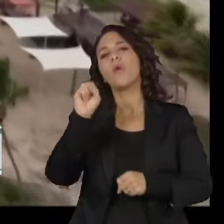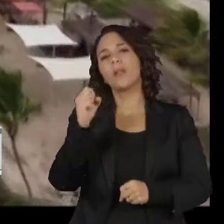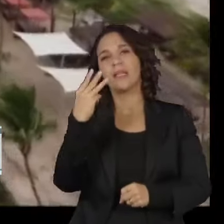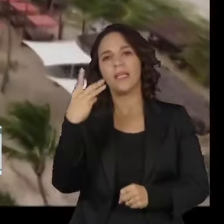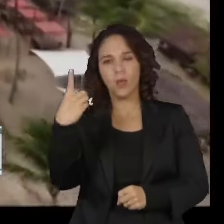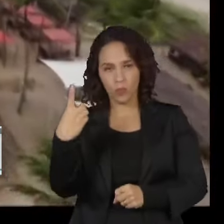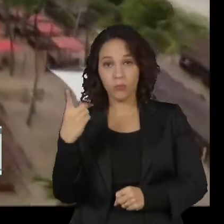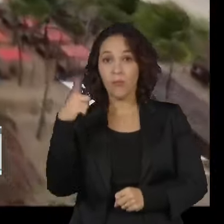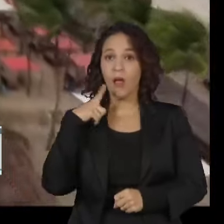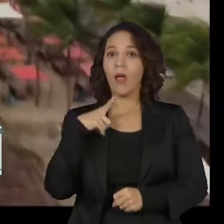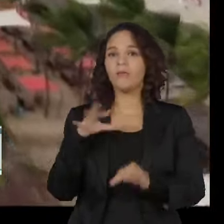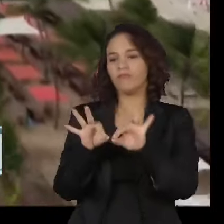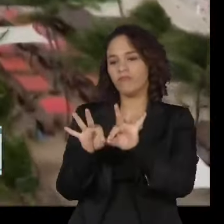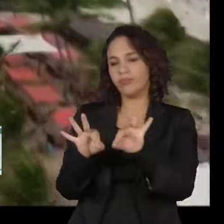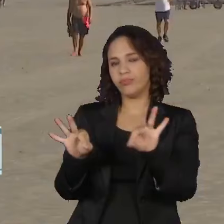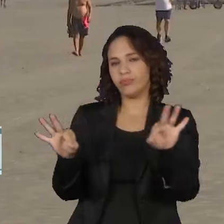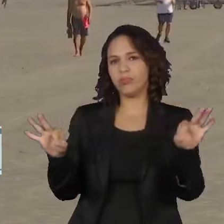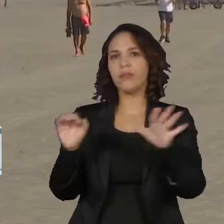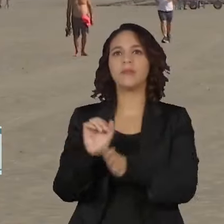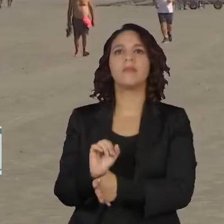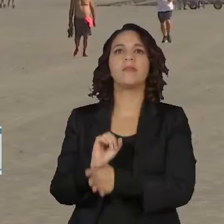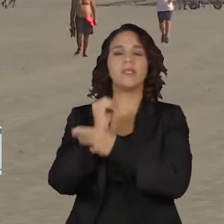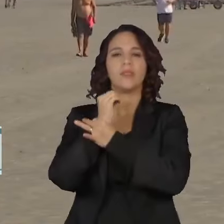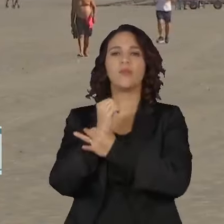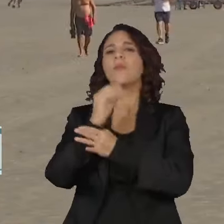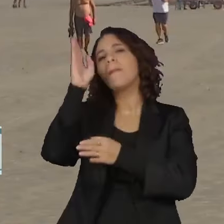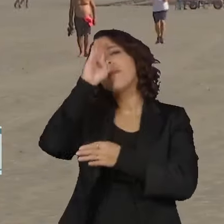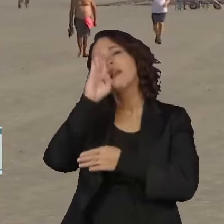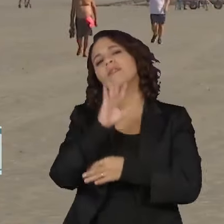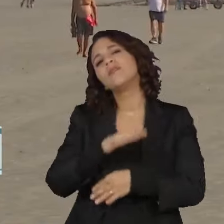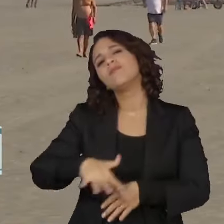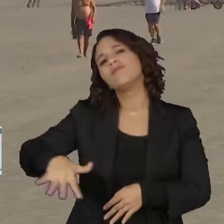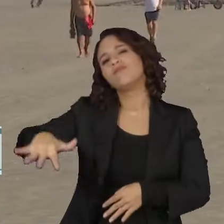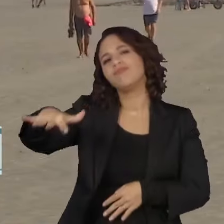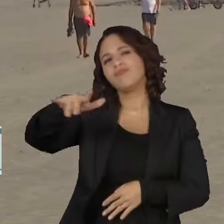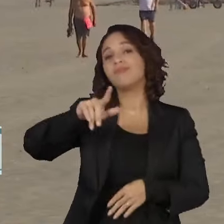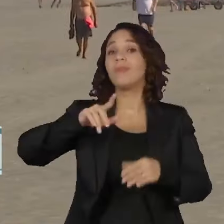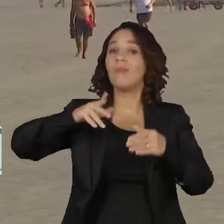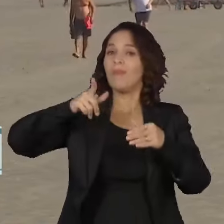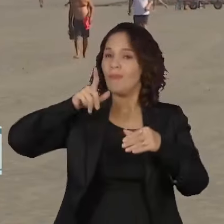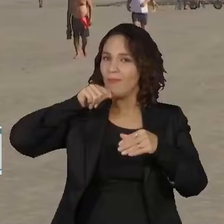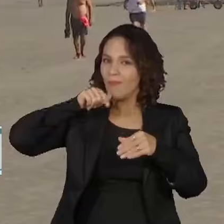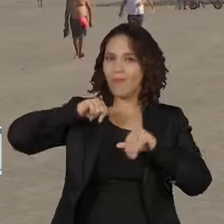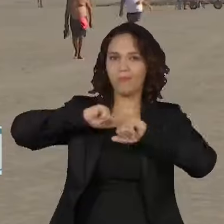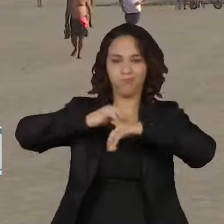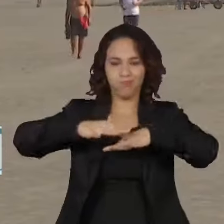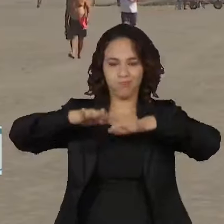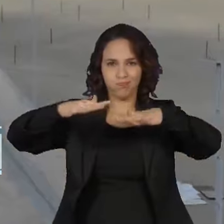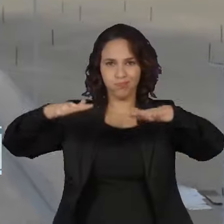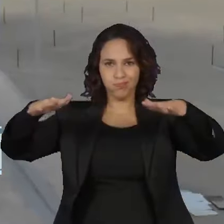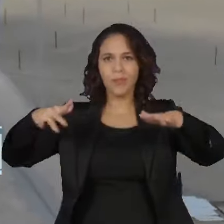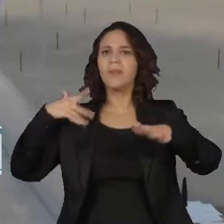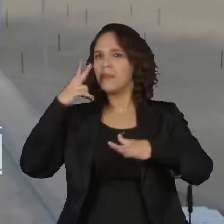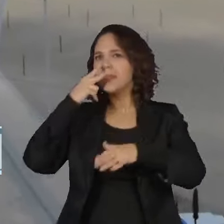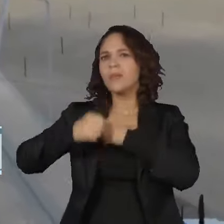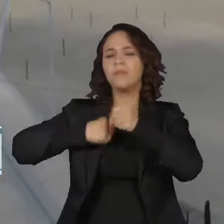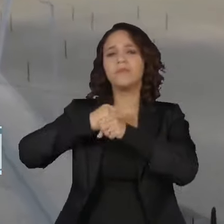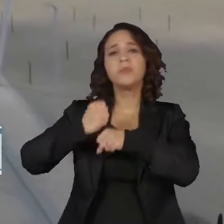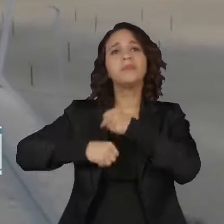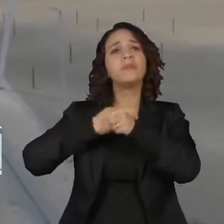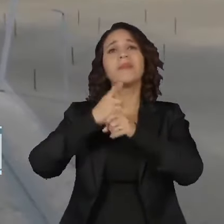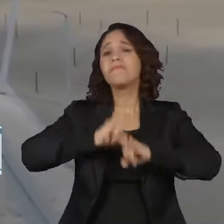de segurança ao longo de toda a costa brasileira, que com o correr dos anos nas cidades, virou espaço